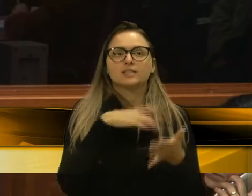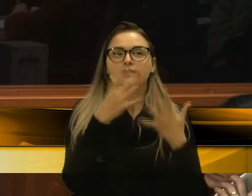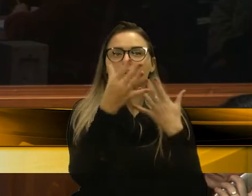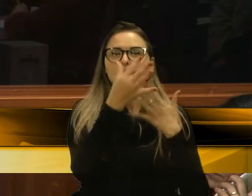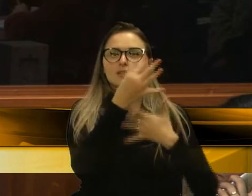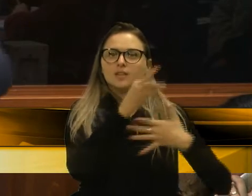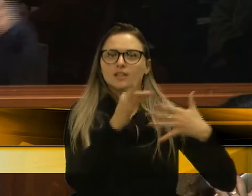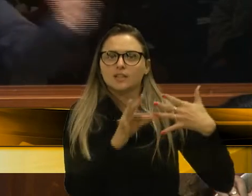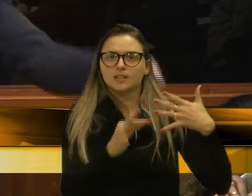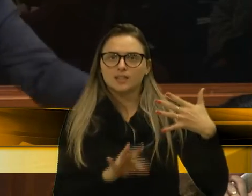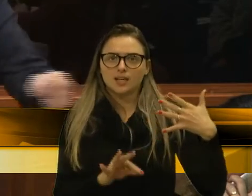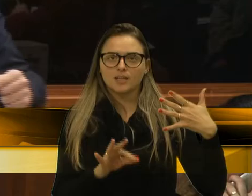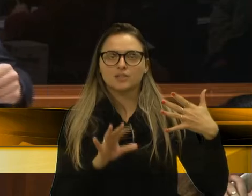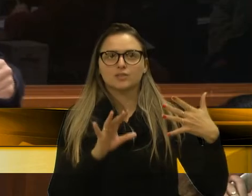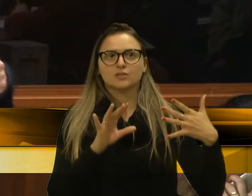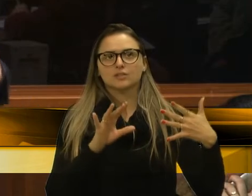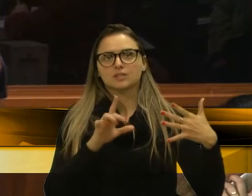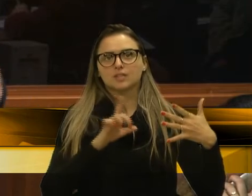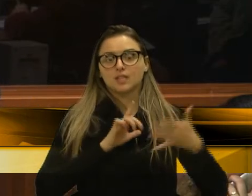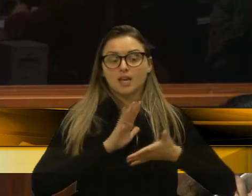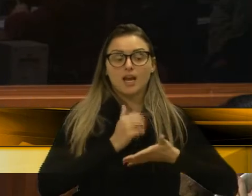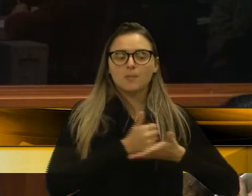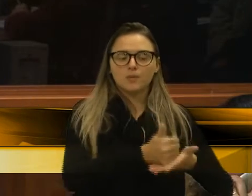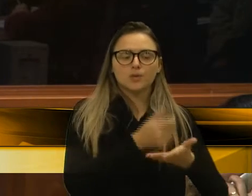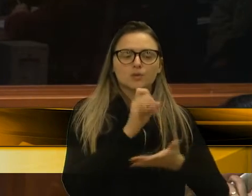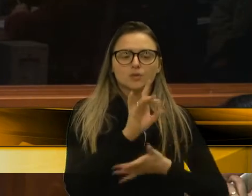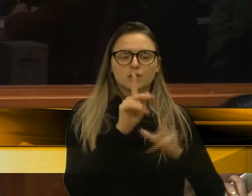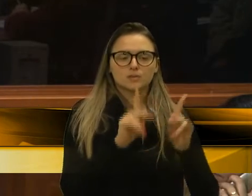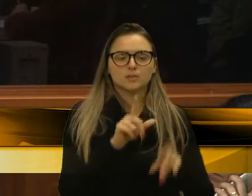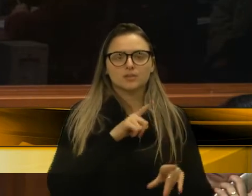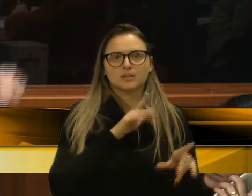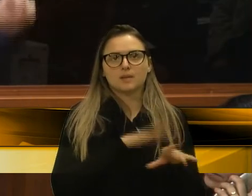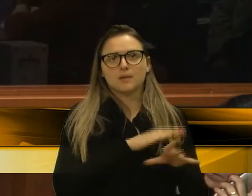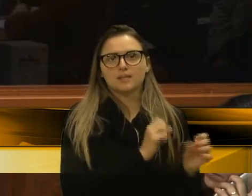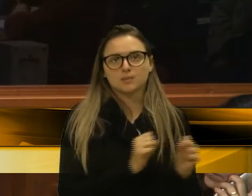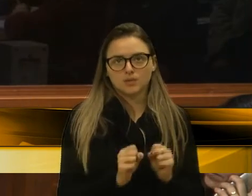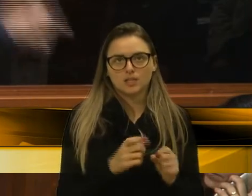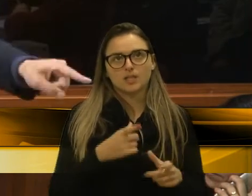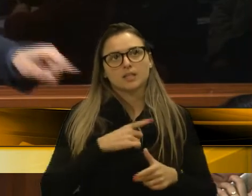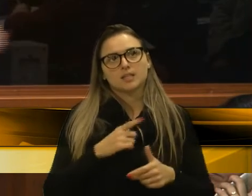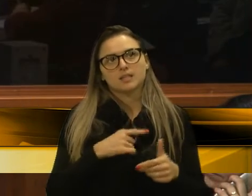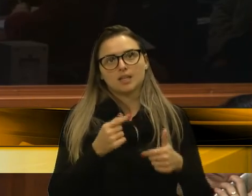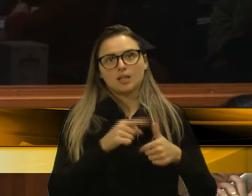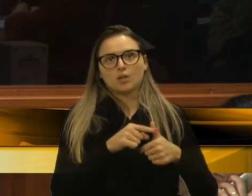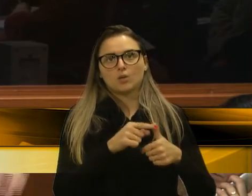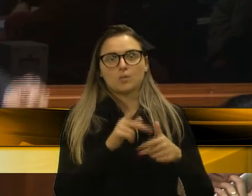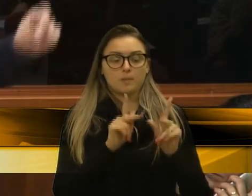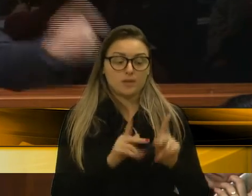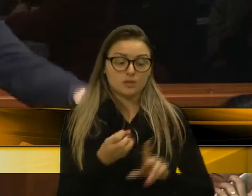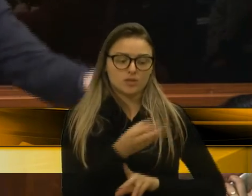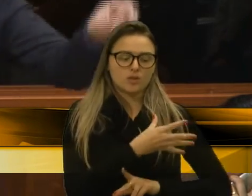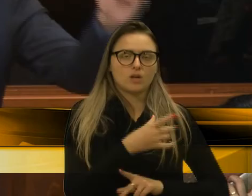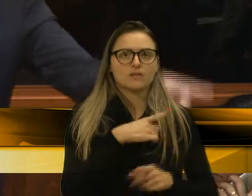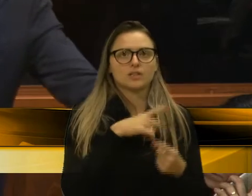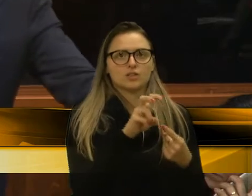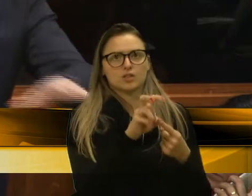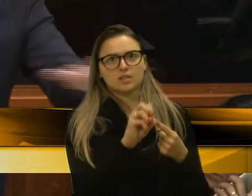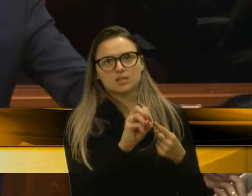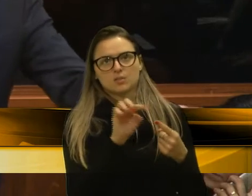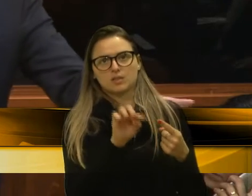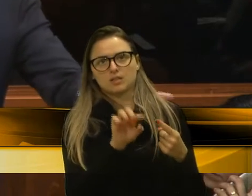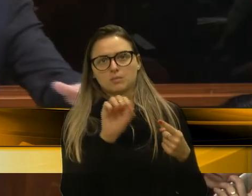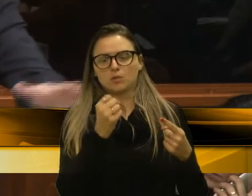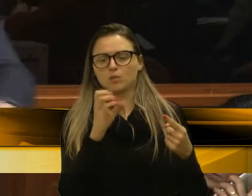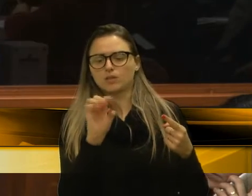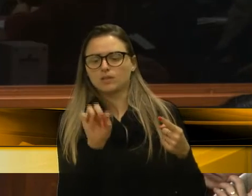beneficiaram ainda mais os mandatários. Então lá nos partidos nós verificamos um candidato novo, que ganhava R 50 mil, R 80 mil ou